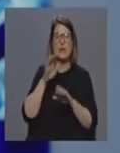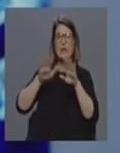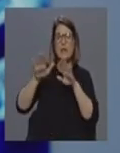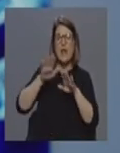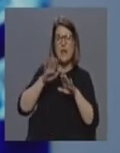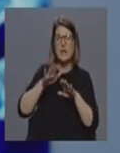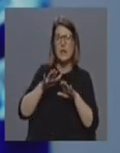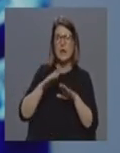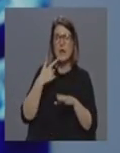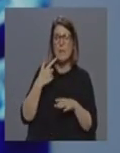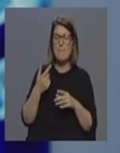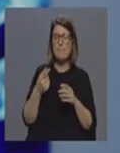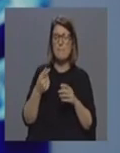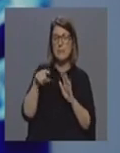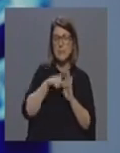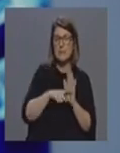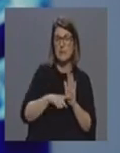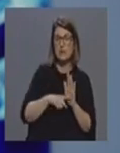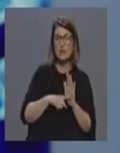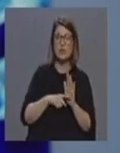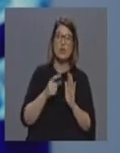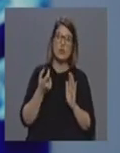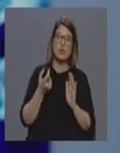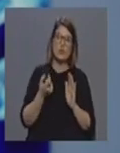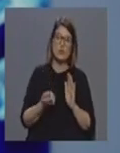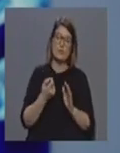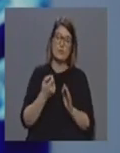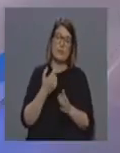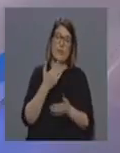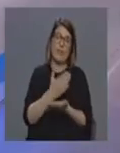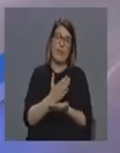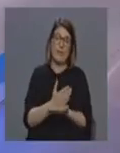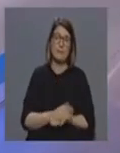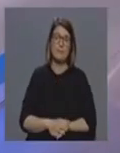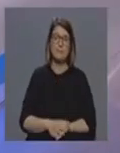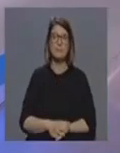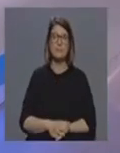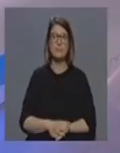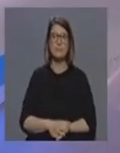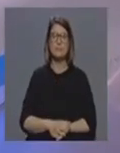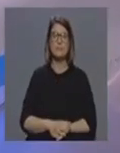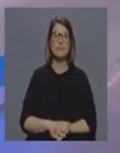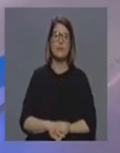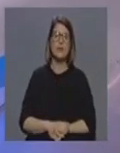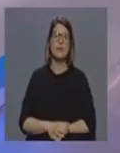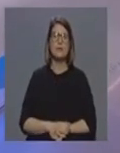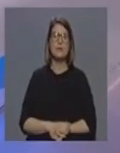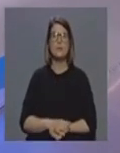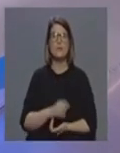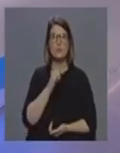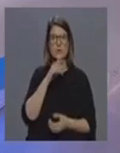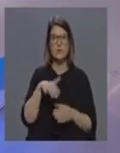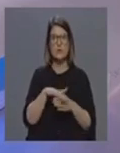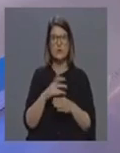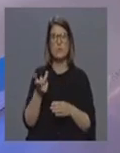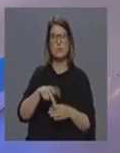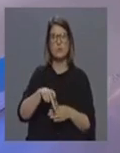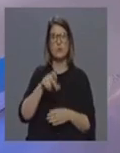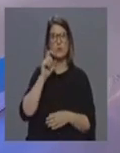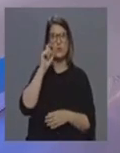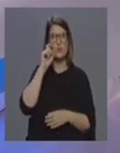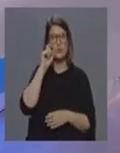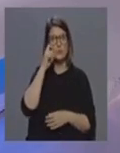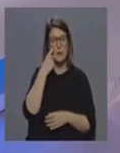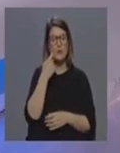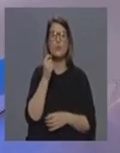da adoção de medidas, de certa forma, de algum modo, tardio. Voltando à questão dos casos eventuais, casos suspeitos que possam